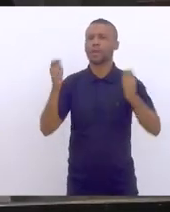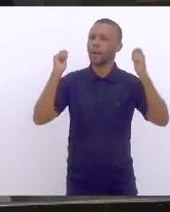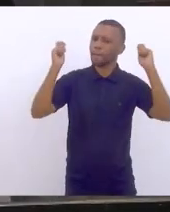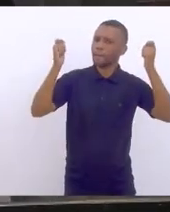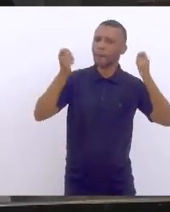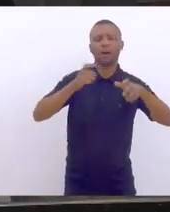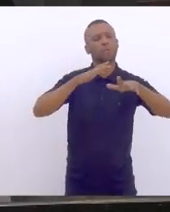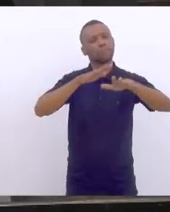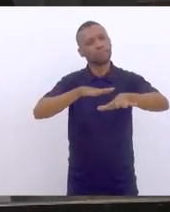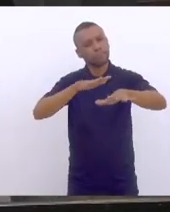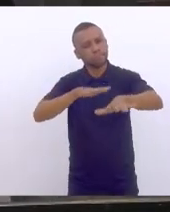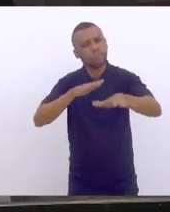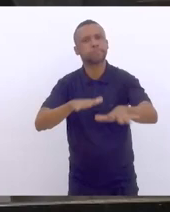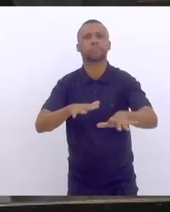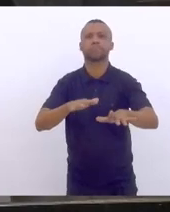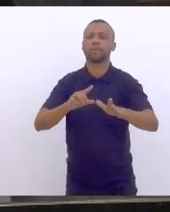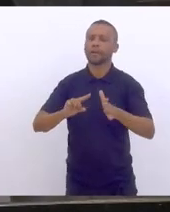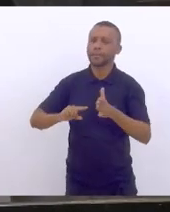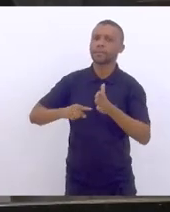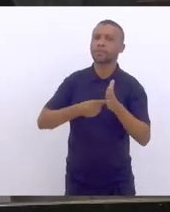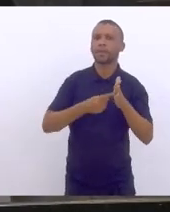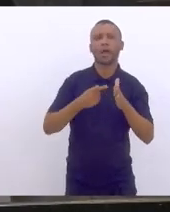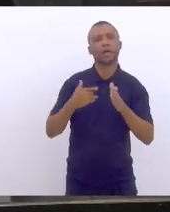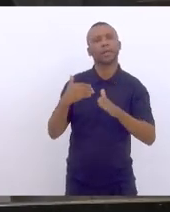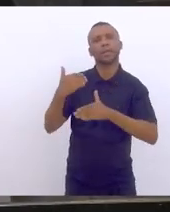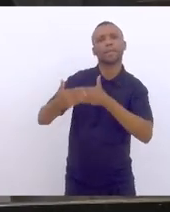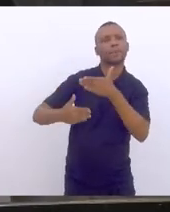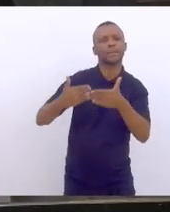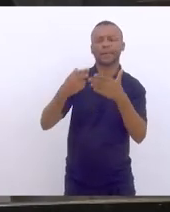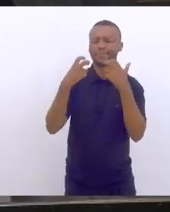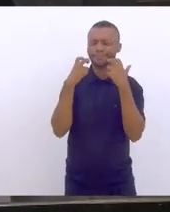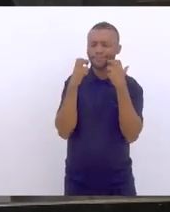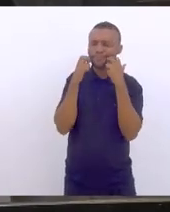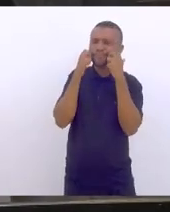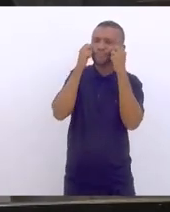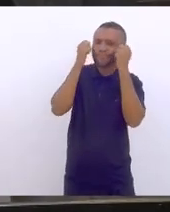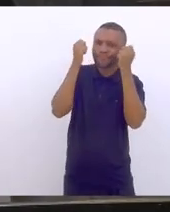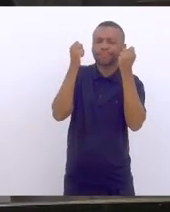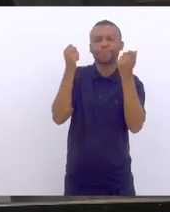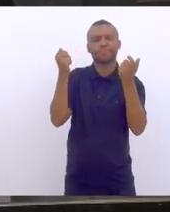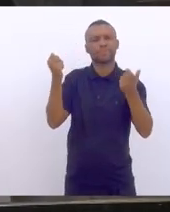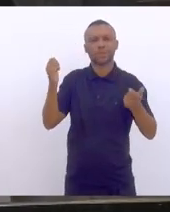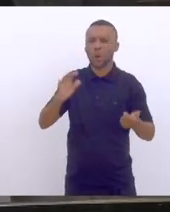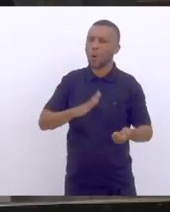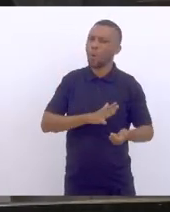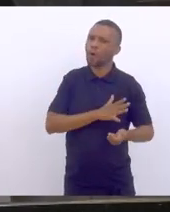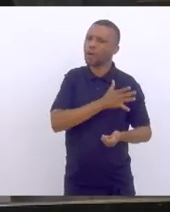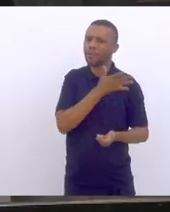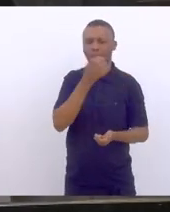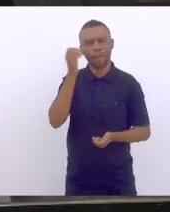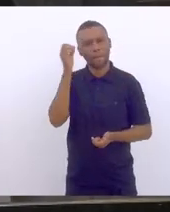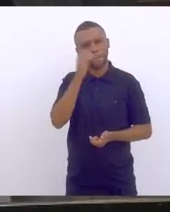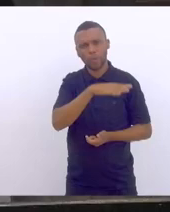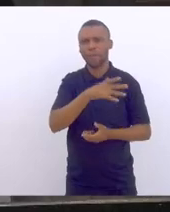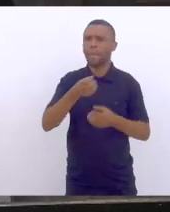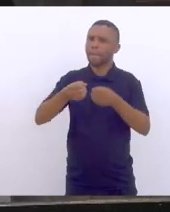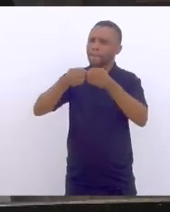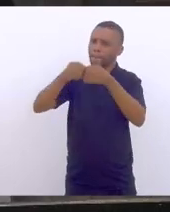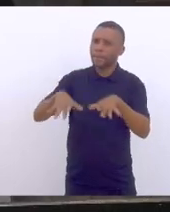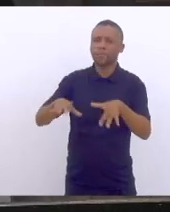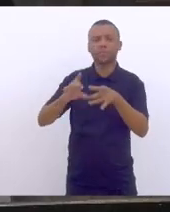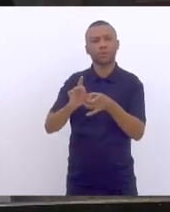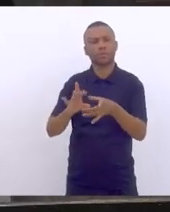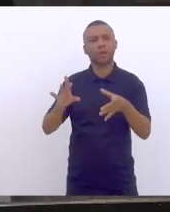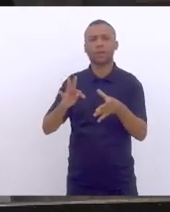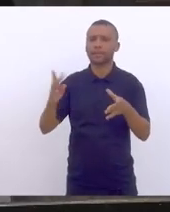atividades públicas, denunciando aquele processo constrangedor, deletério e absolutamente nocivo para a democracia